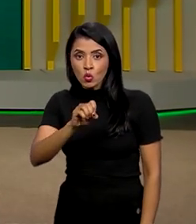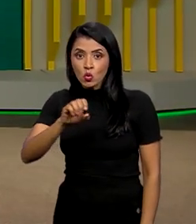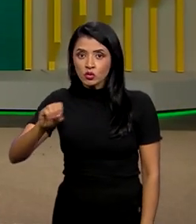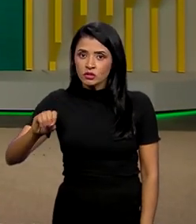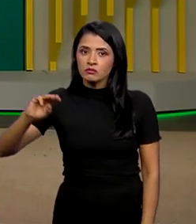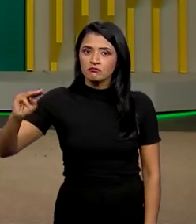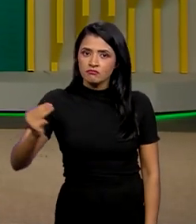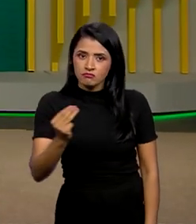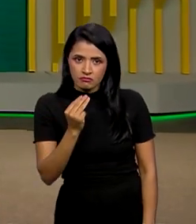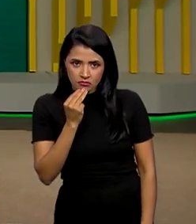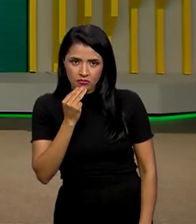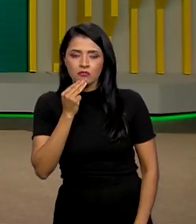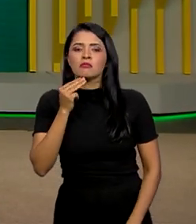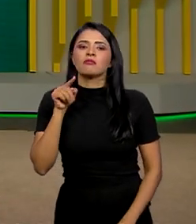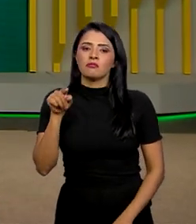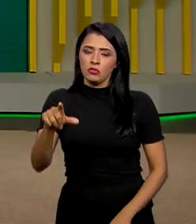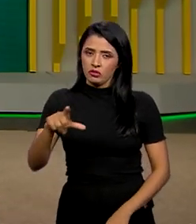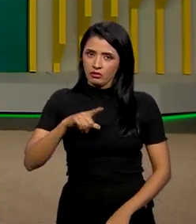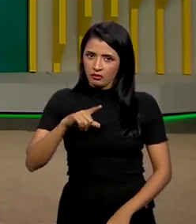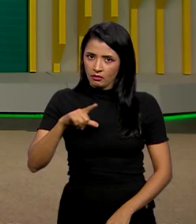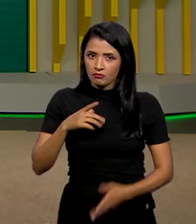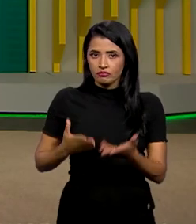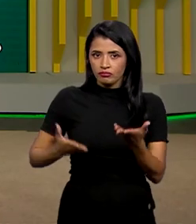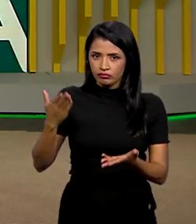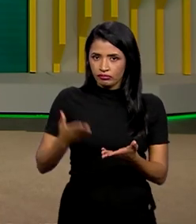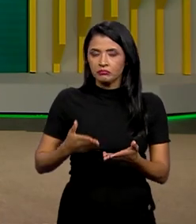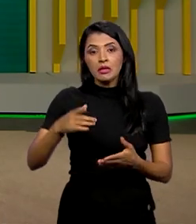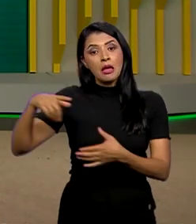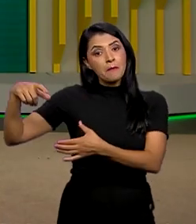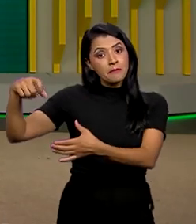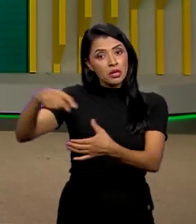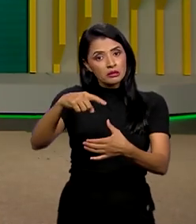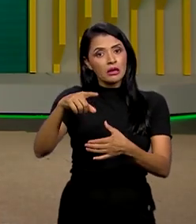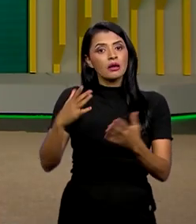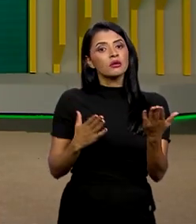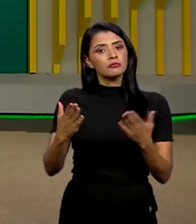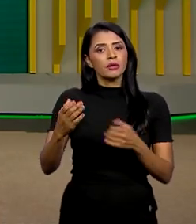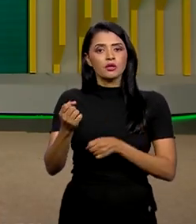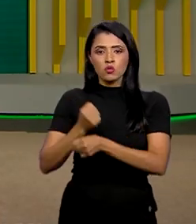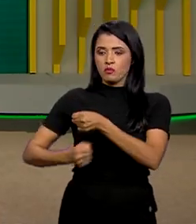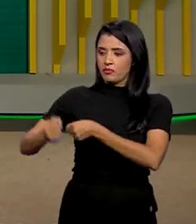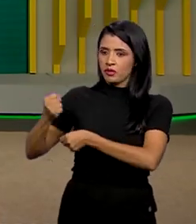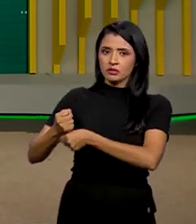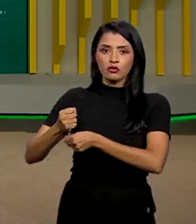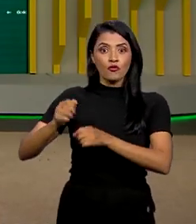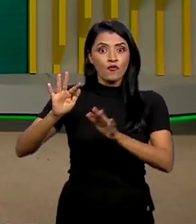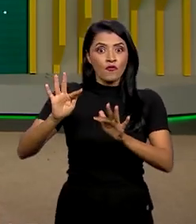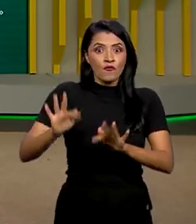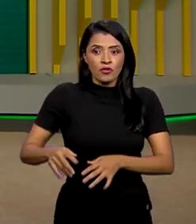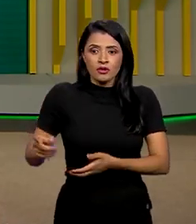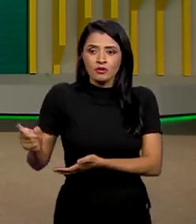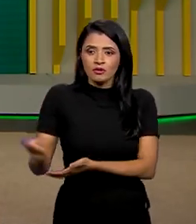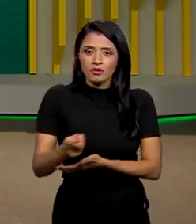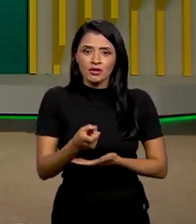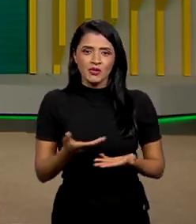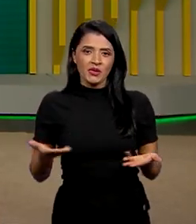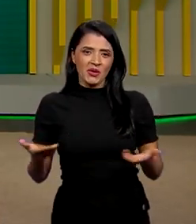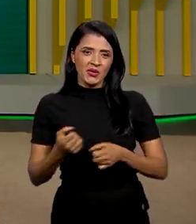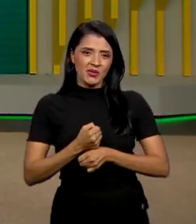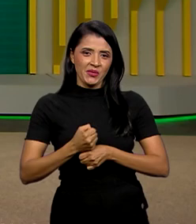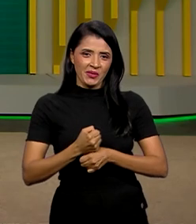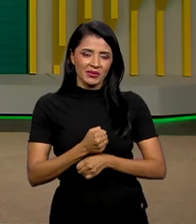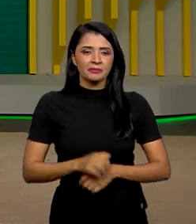mil toneladas. Isso considerando a safra que foi plantada no ano passado e está terminando de ser colhida neste ano.